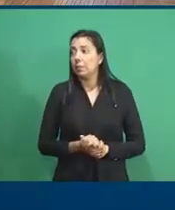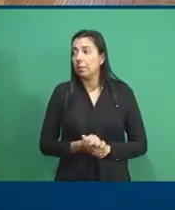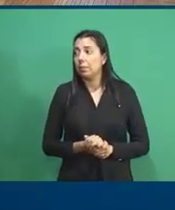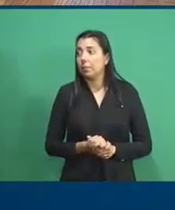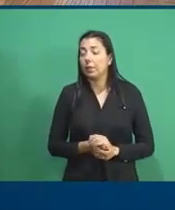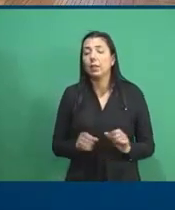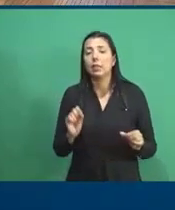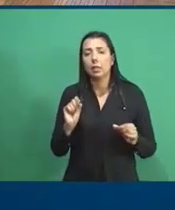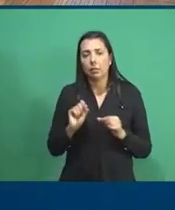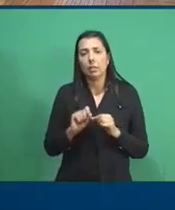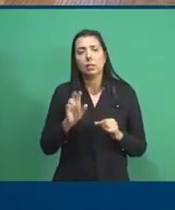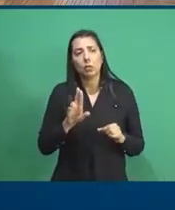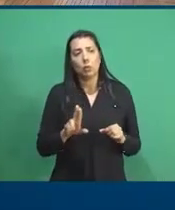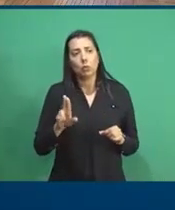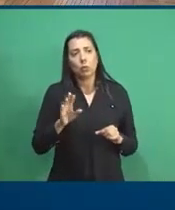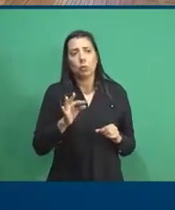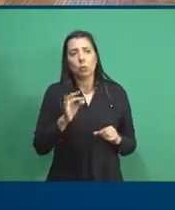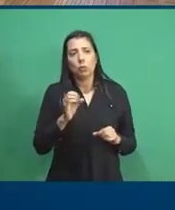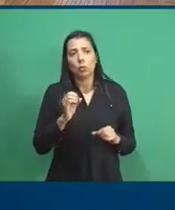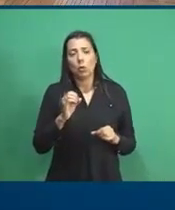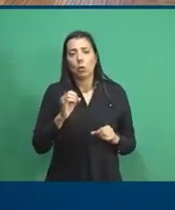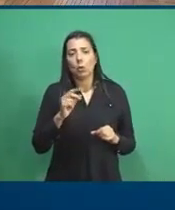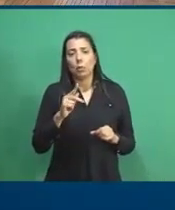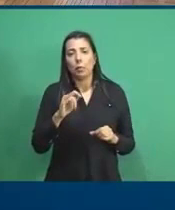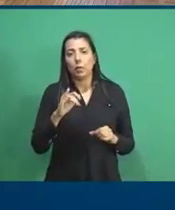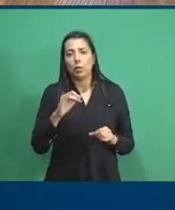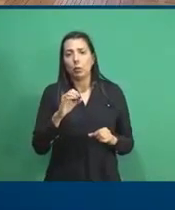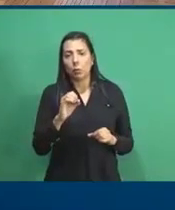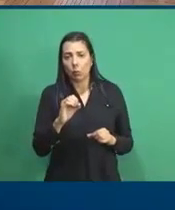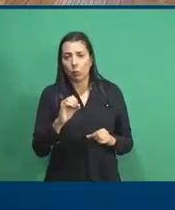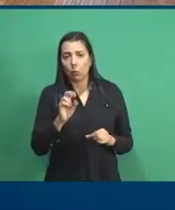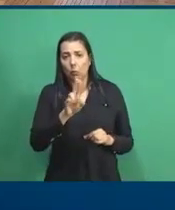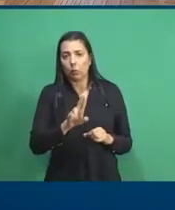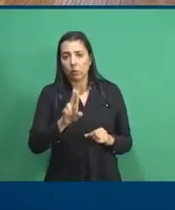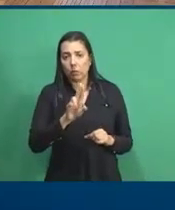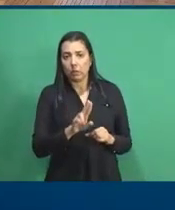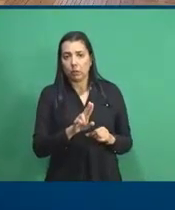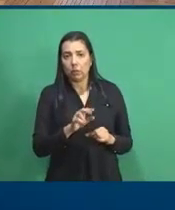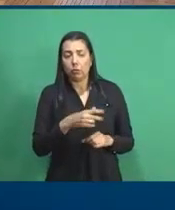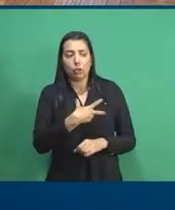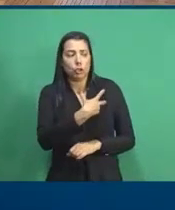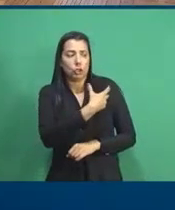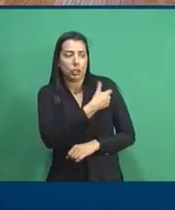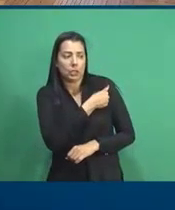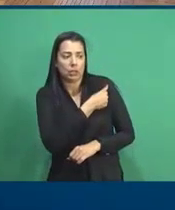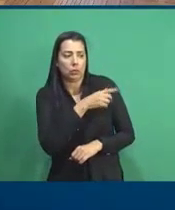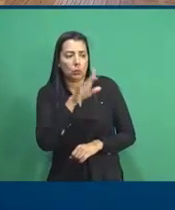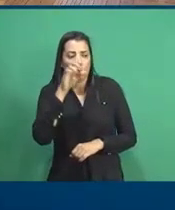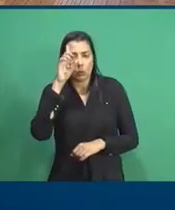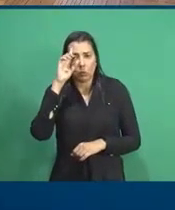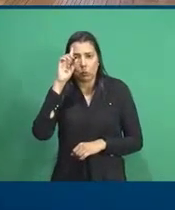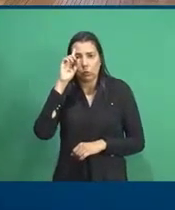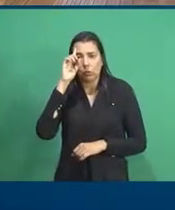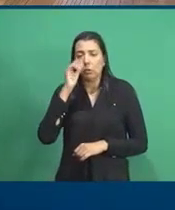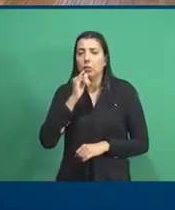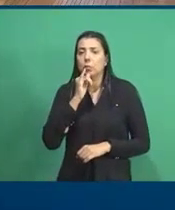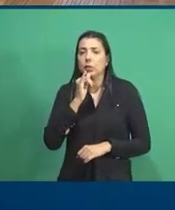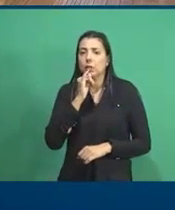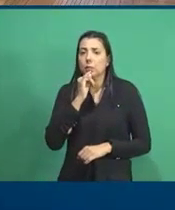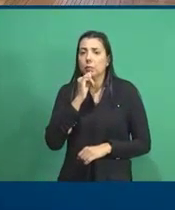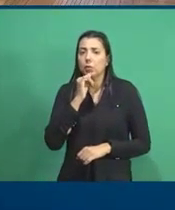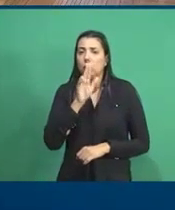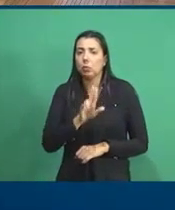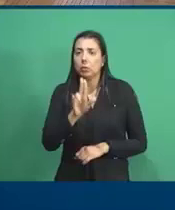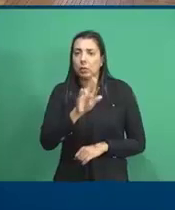fazerem uso tópico, sem ter a utilização de injeções diárias, como o que vem